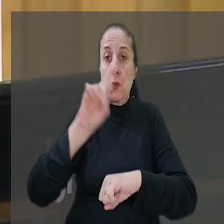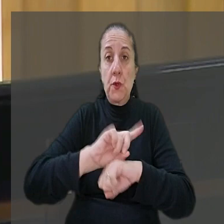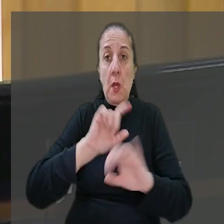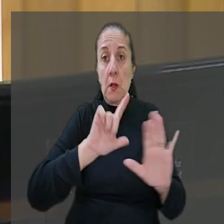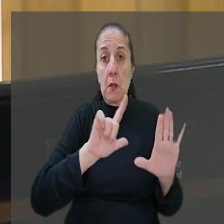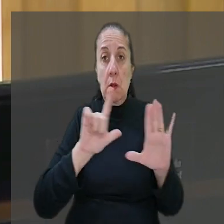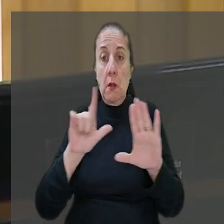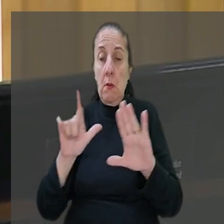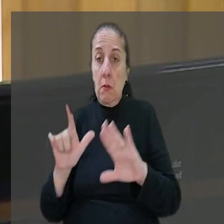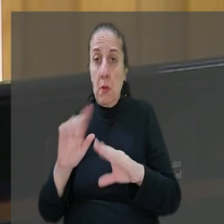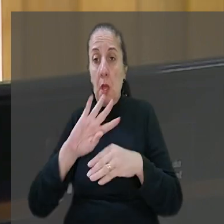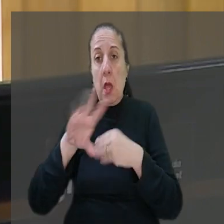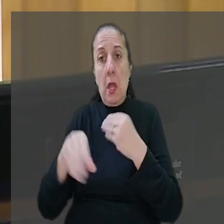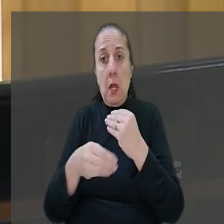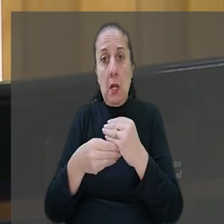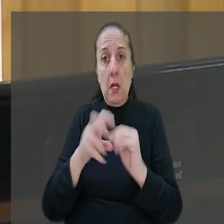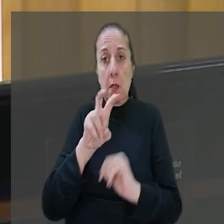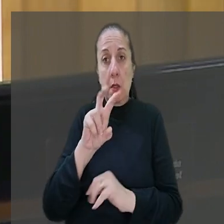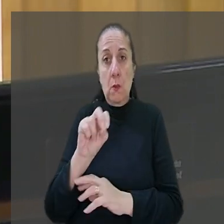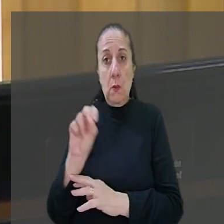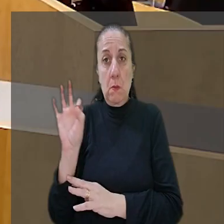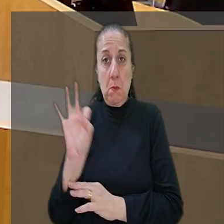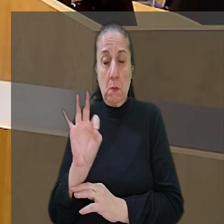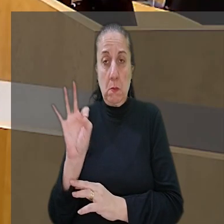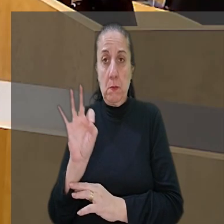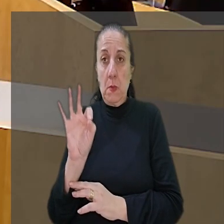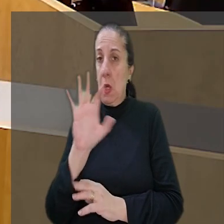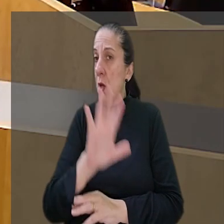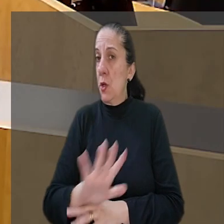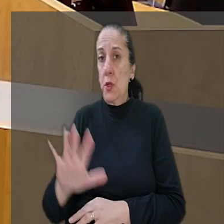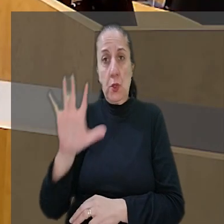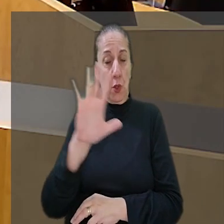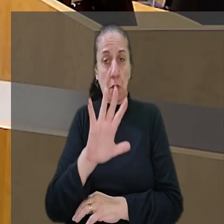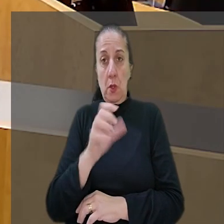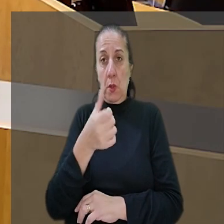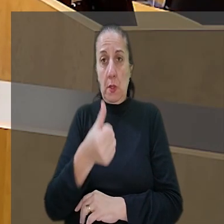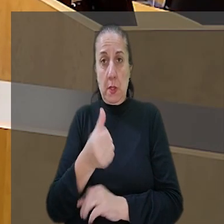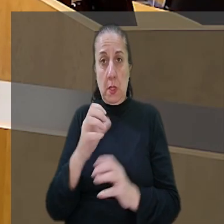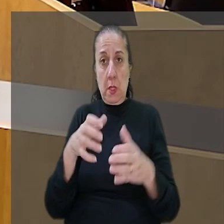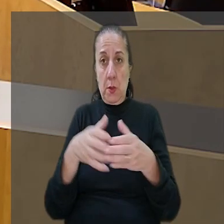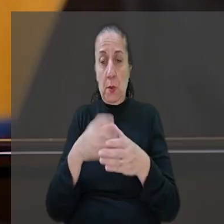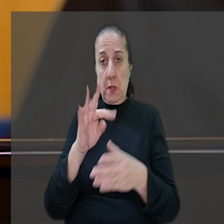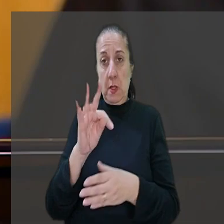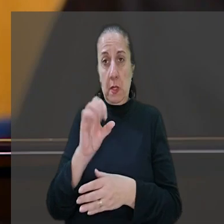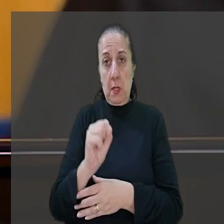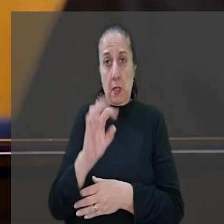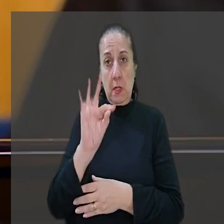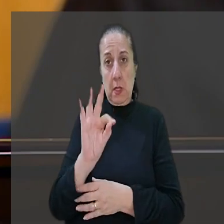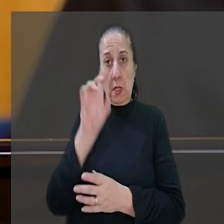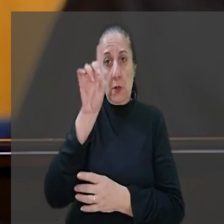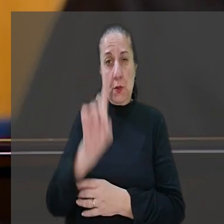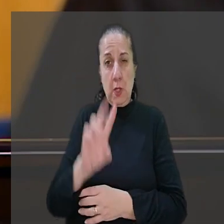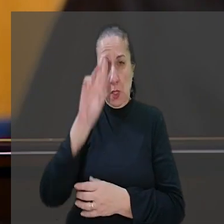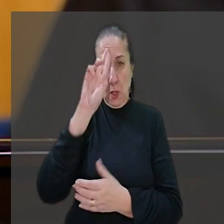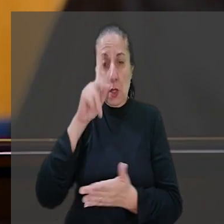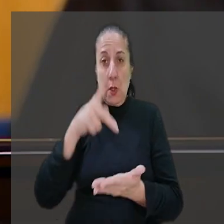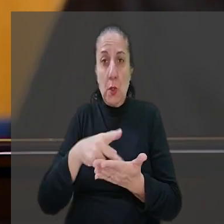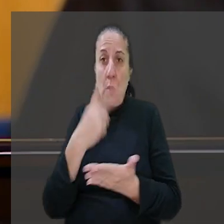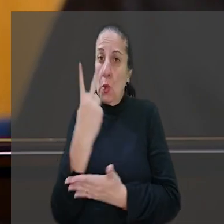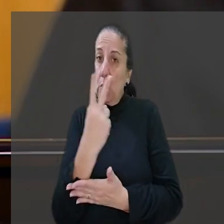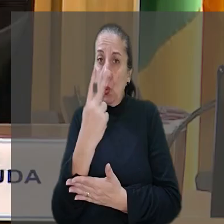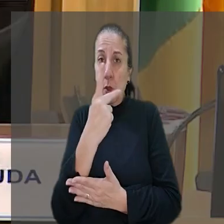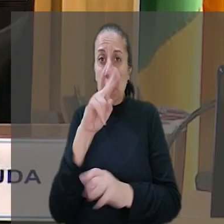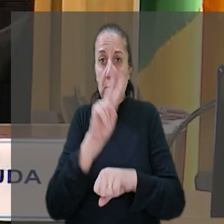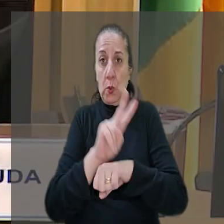diário e semanal com acréscimo de 50%. Assim, por unanimidade, a sexta turma do TST reconheceu o direito das